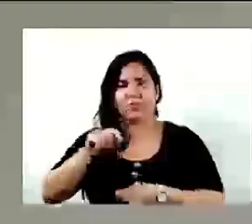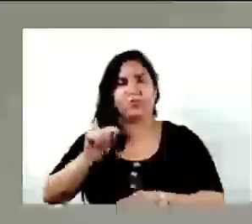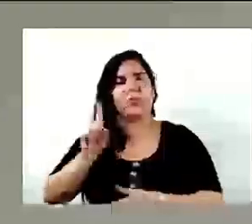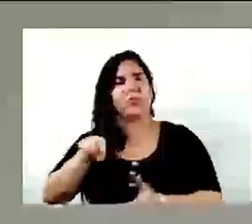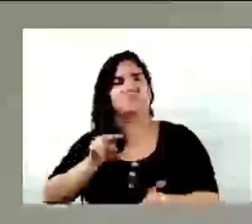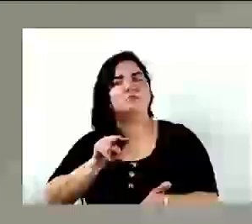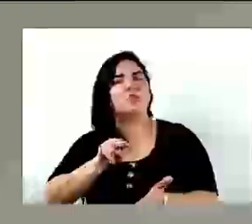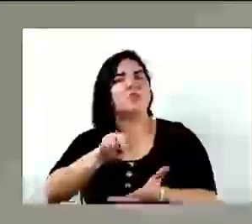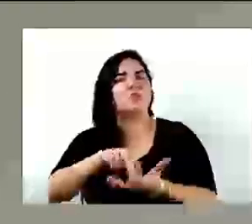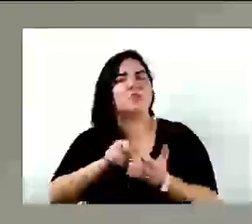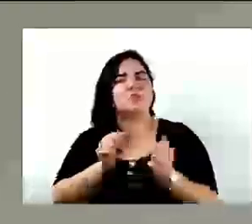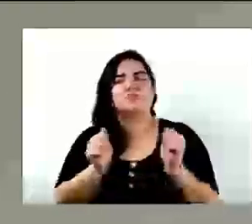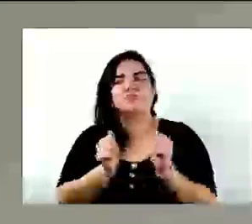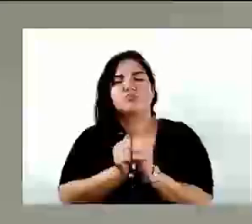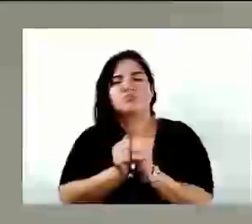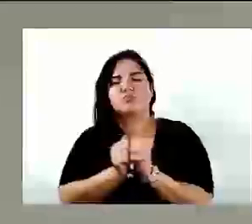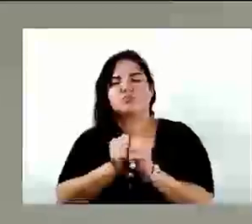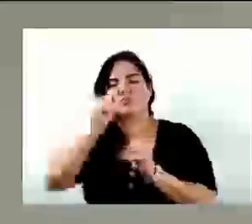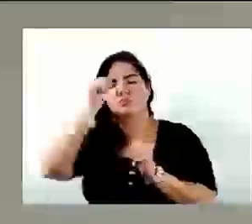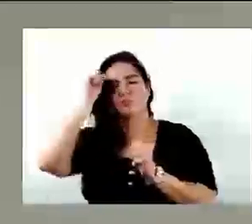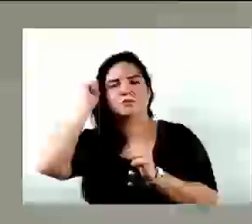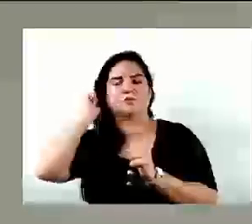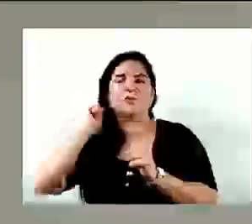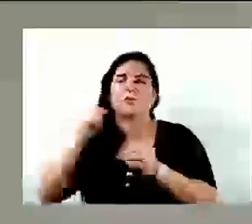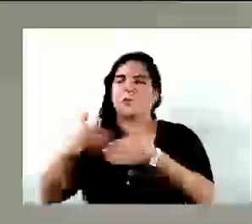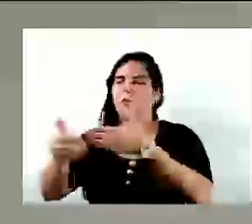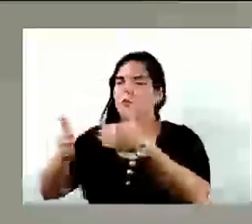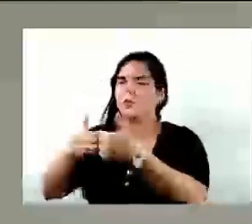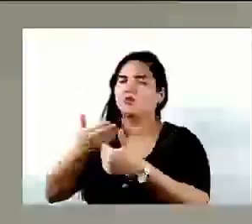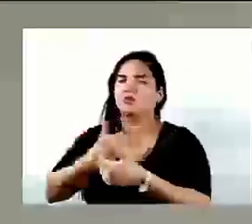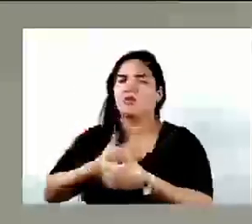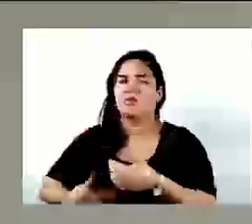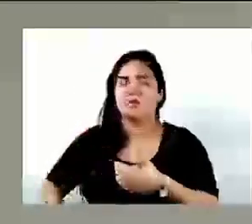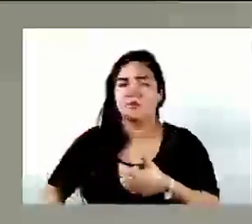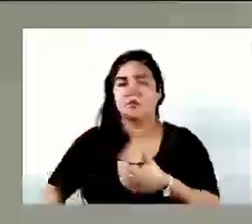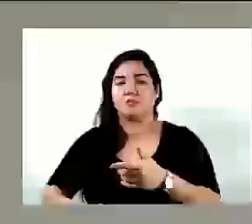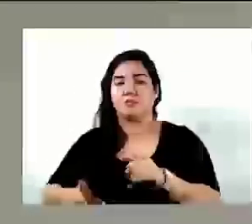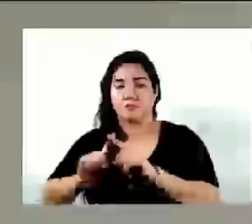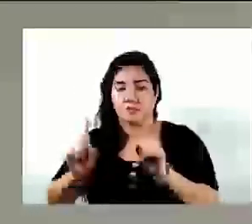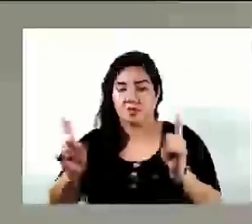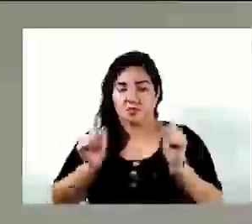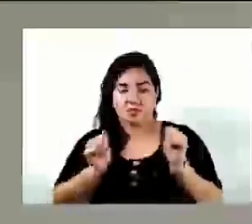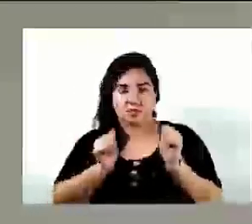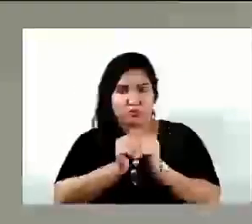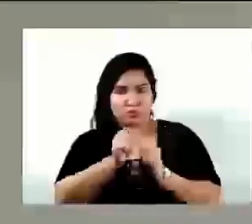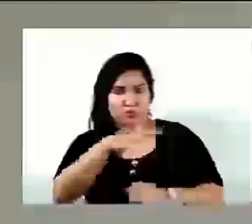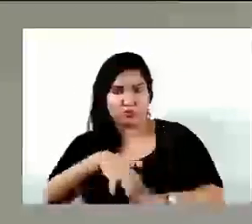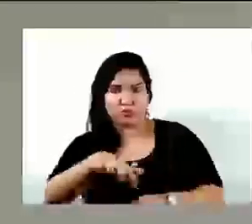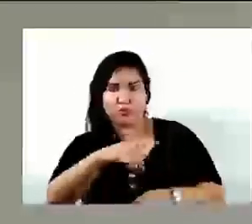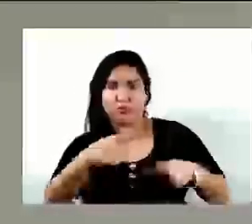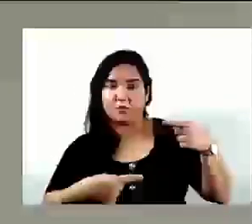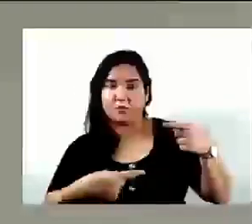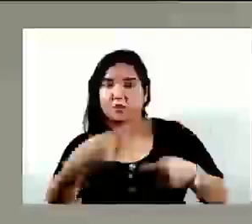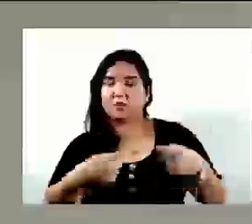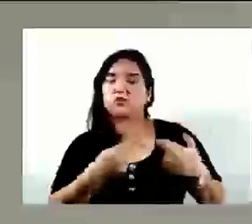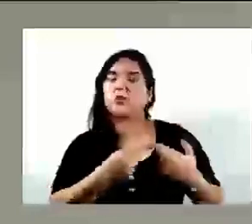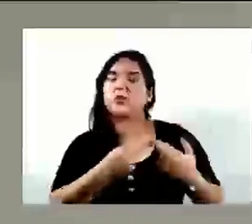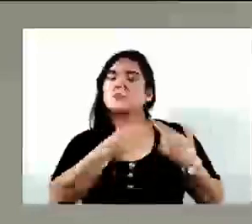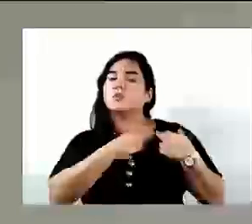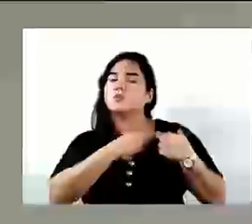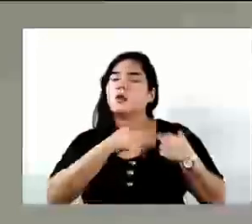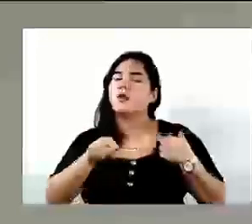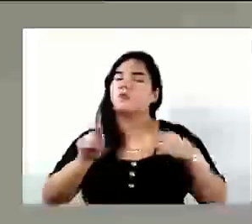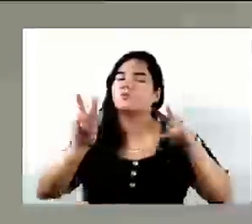ao lado, seja qual for o governo, mas ao lado dos agentes políticos responsáveis por essas